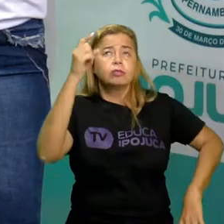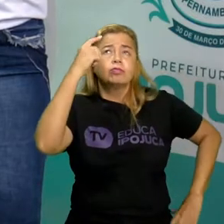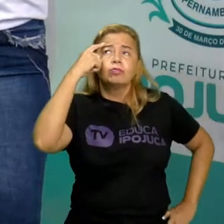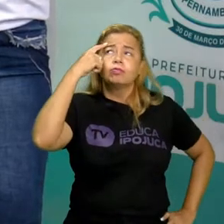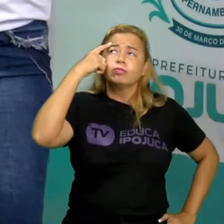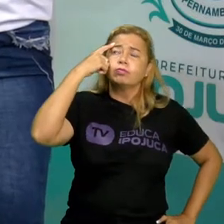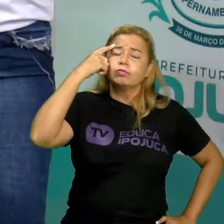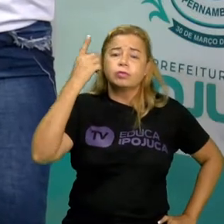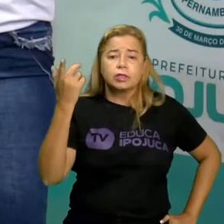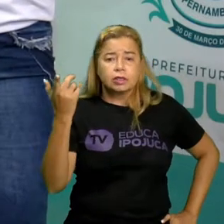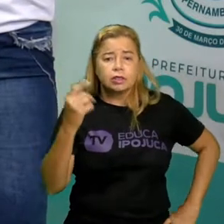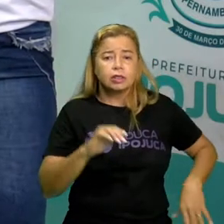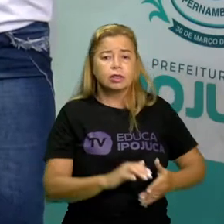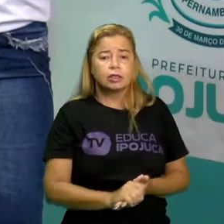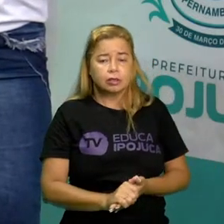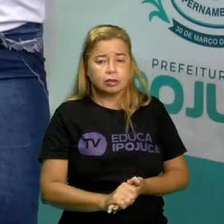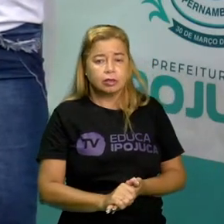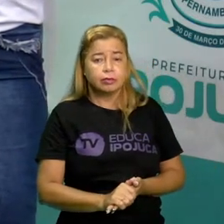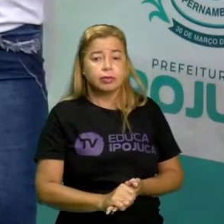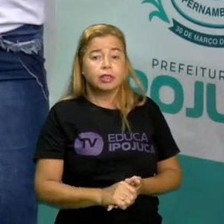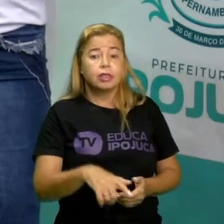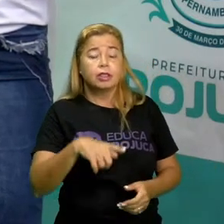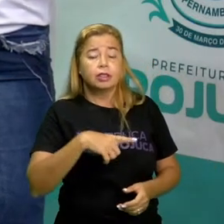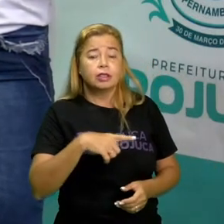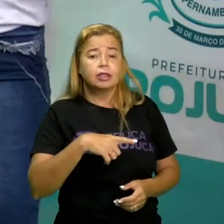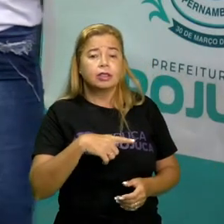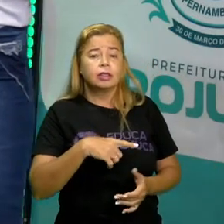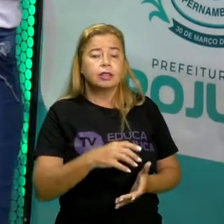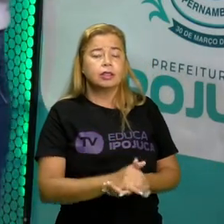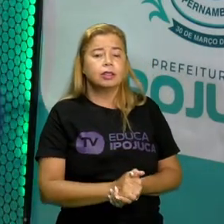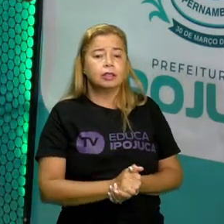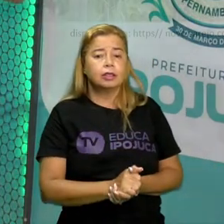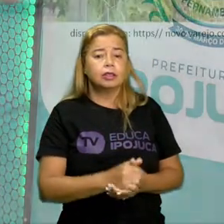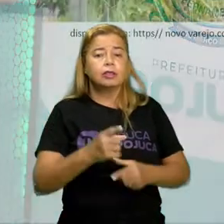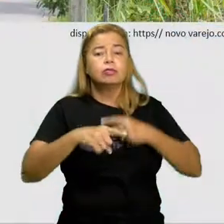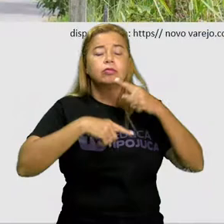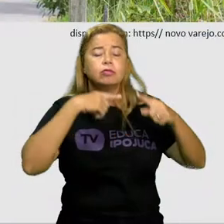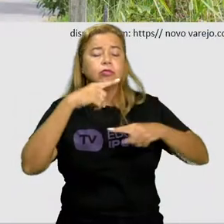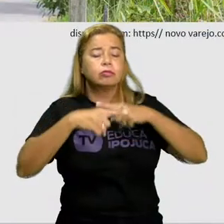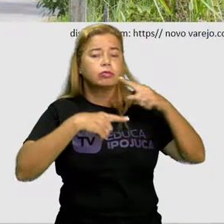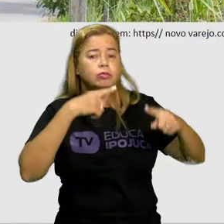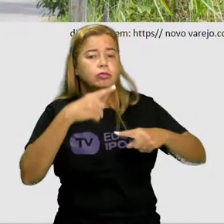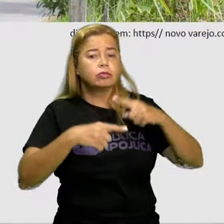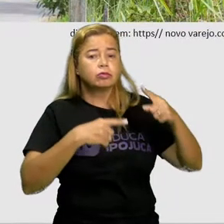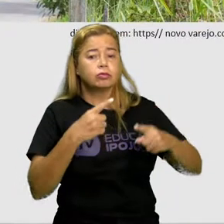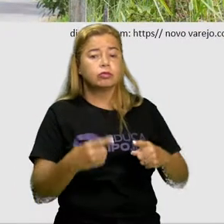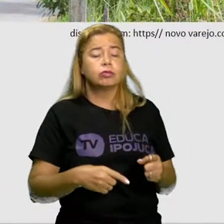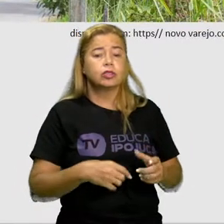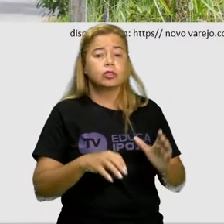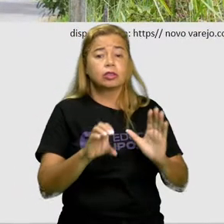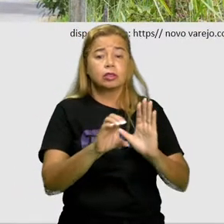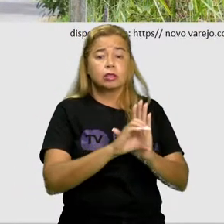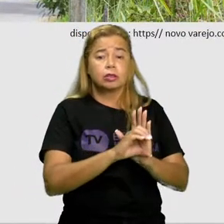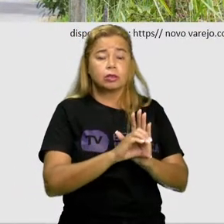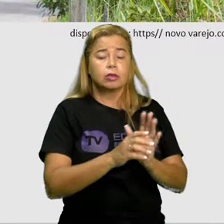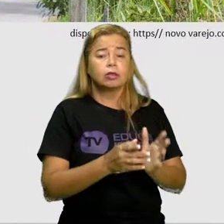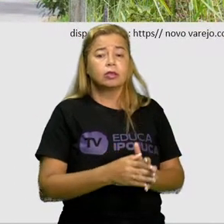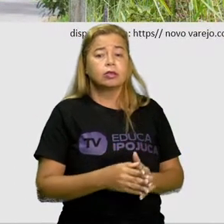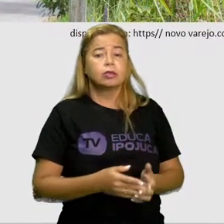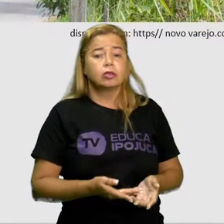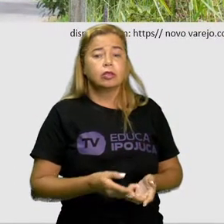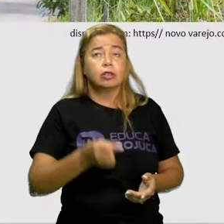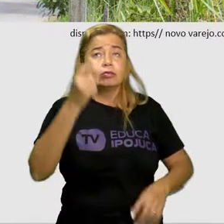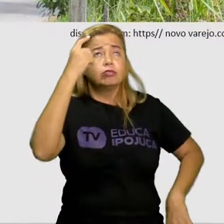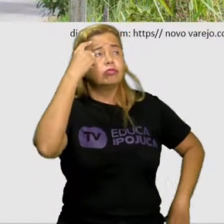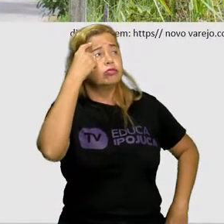como eu falei anteriormente não é isso existe alguns sinais que comunicam ideias e nós temos aqui